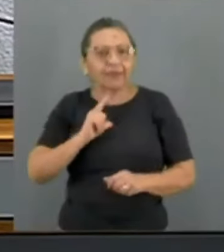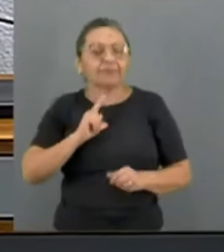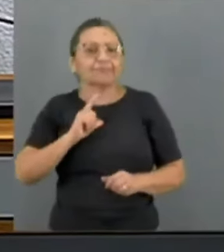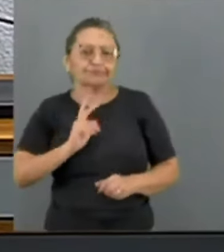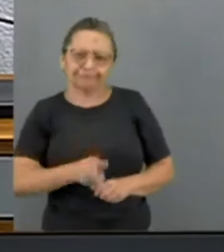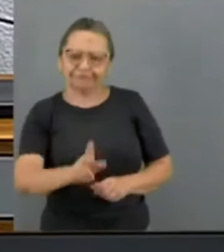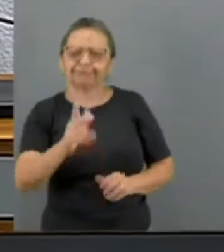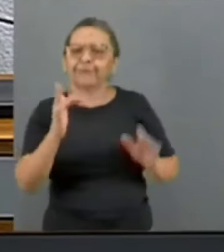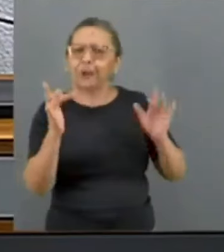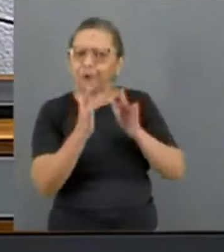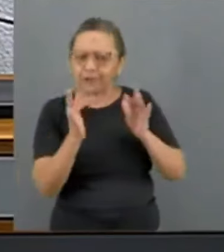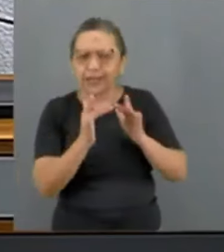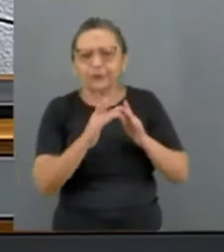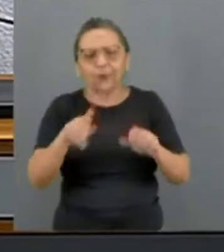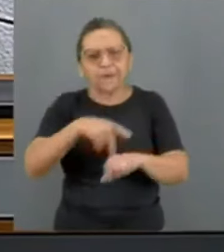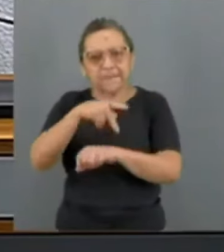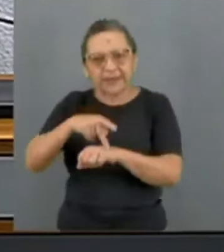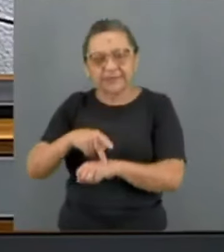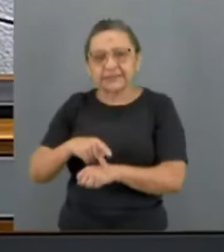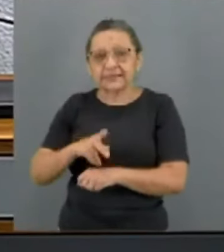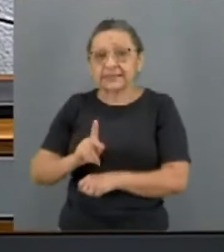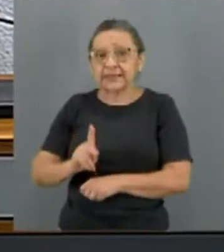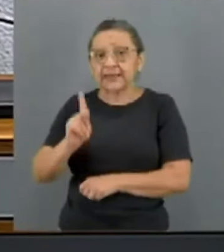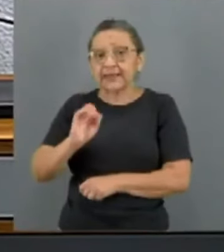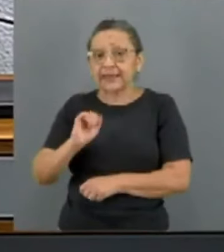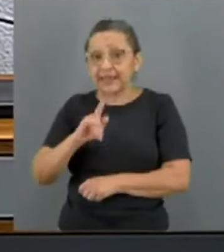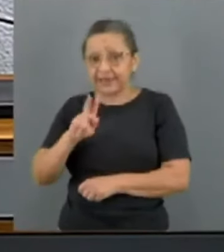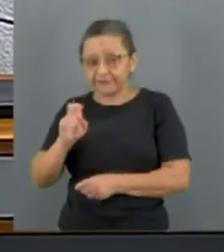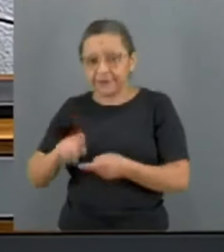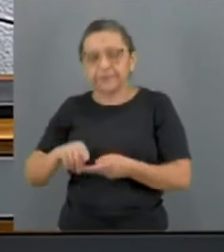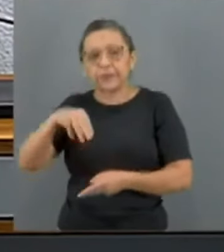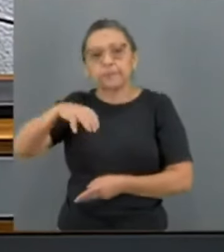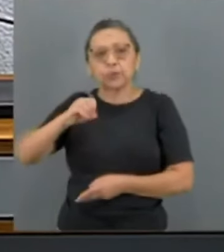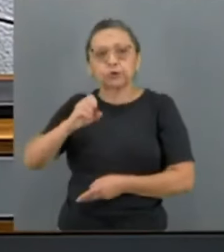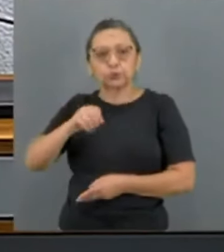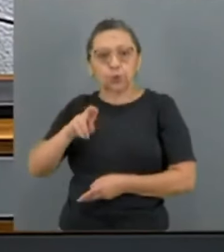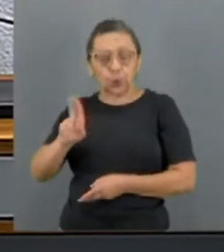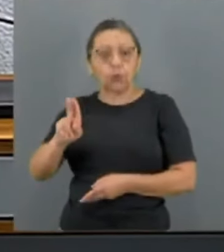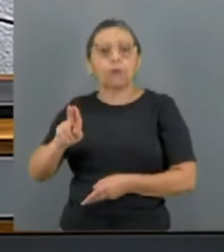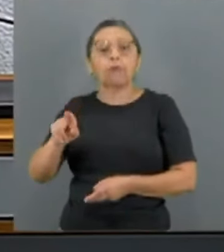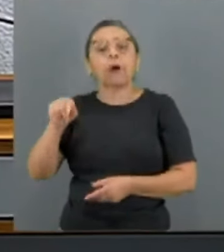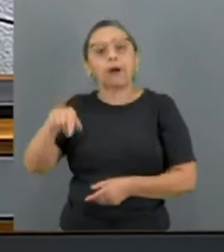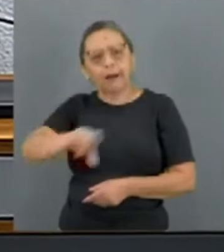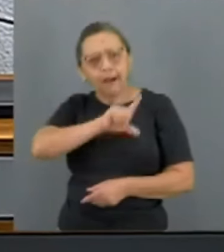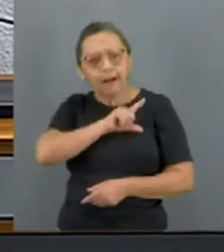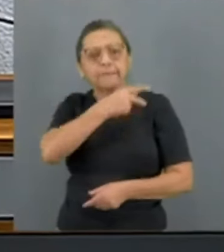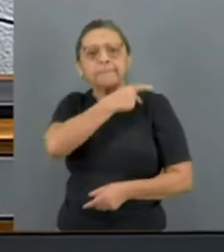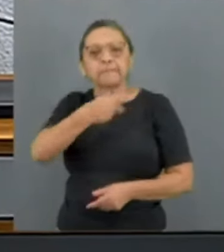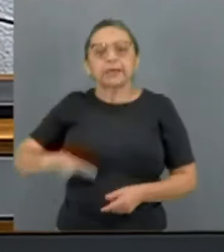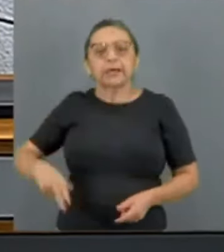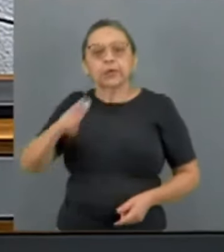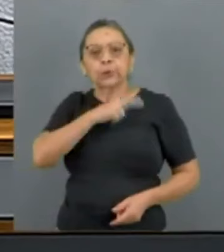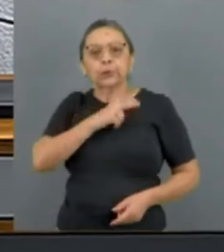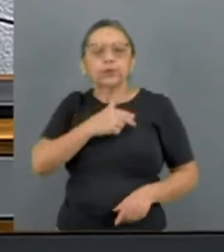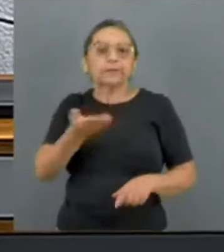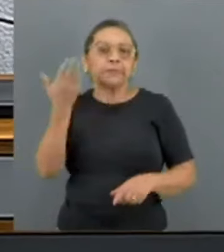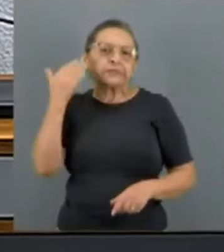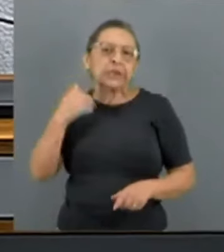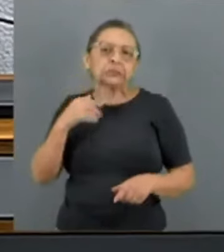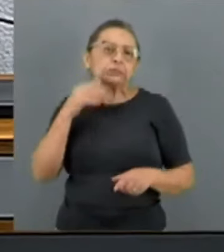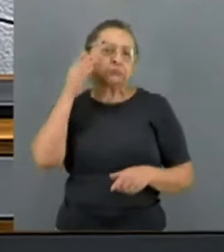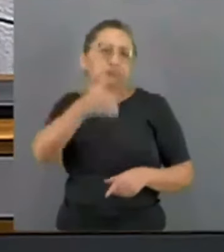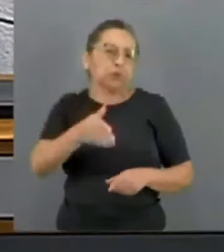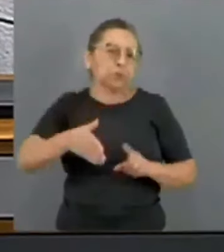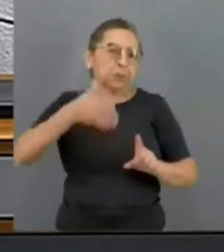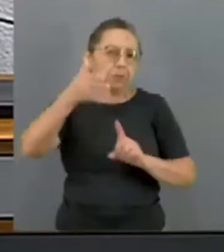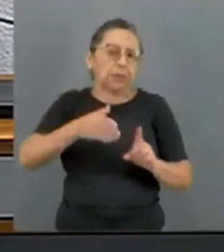abertos com Kiev e com Moscou. O presidente Lula, isso em resposta a um dos temas que